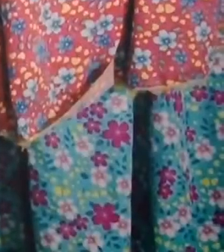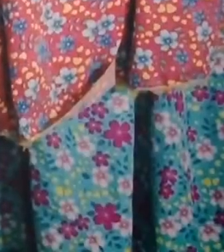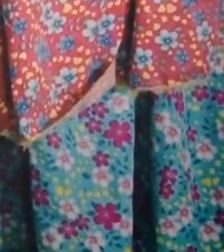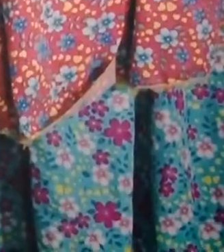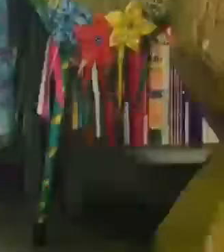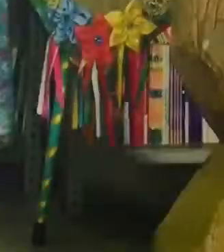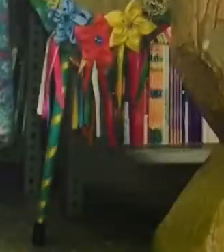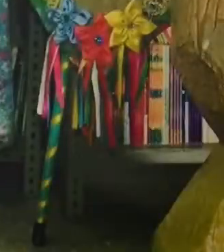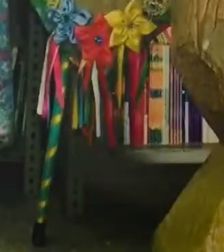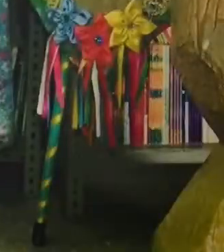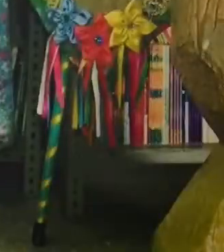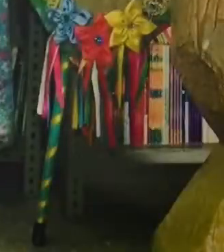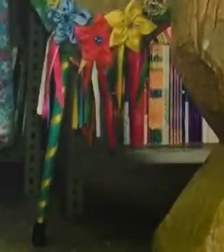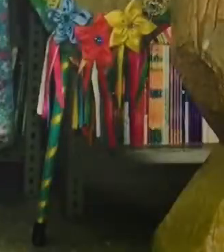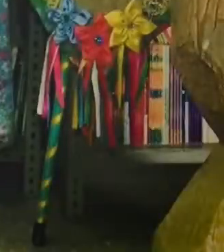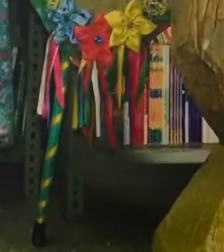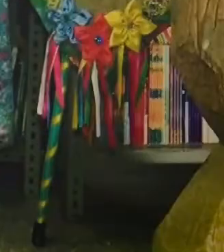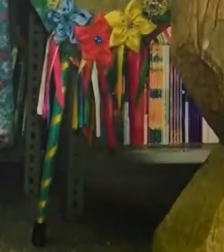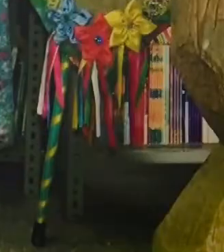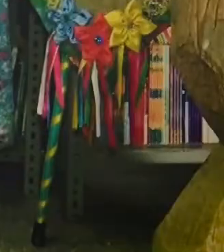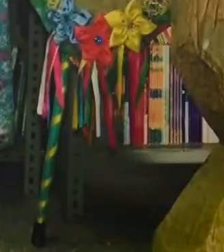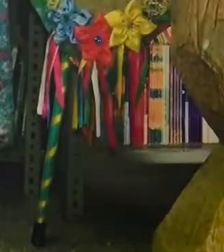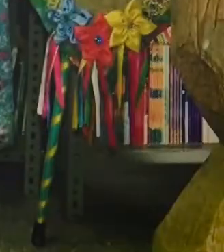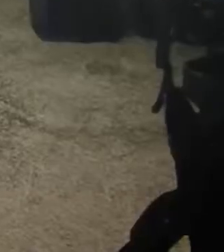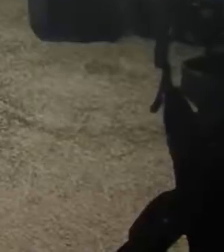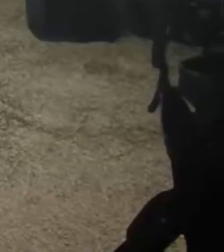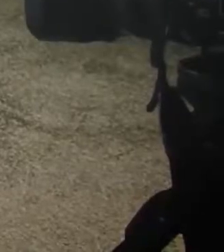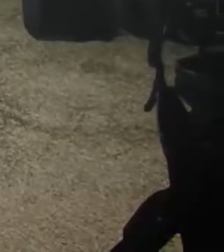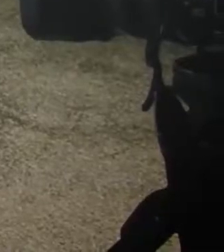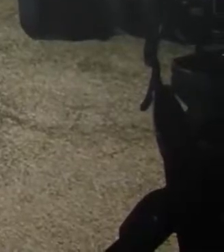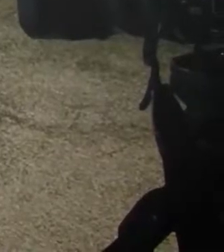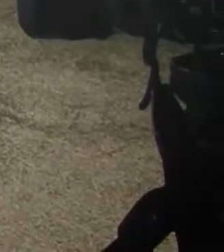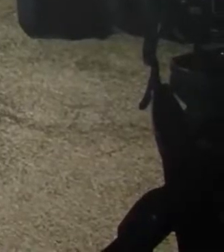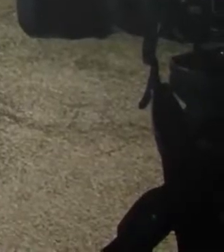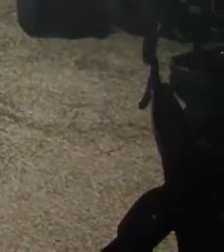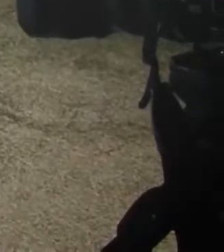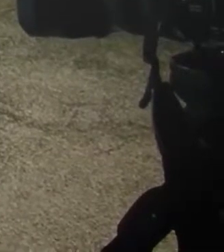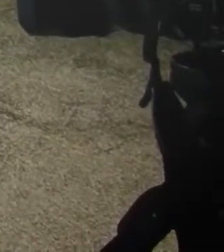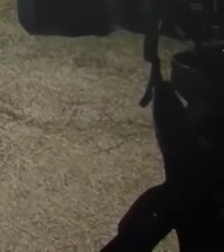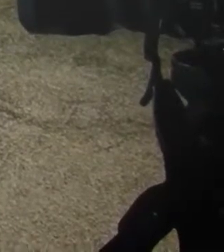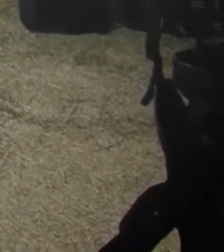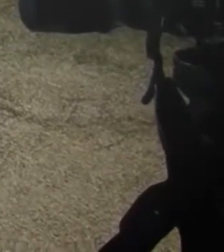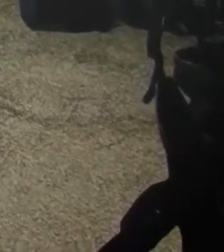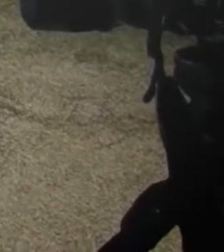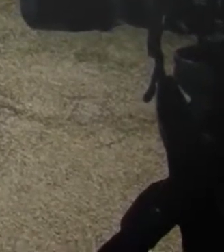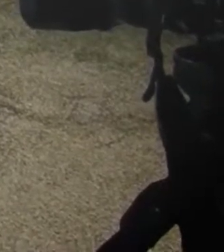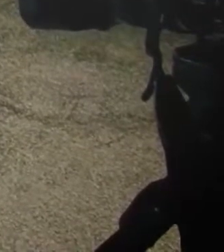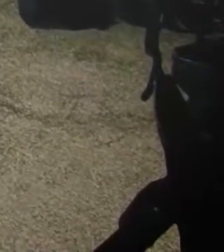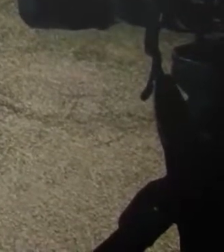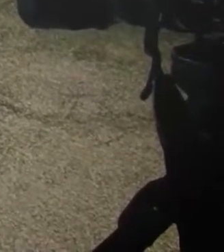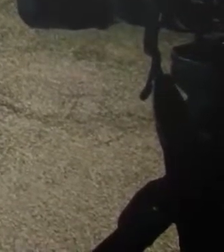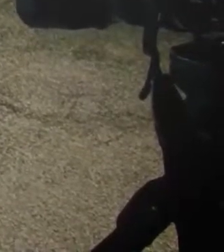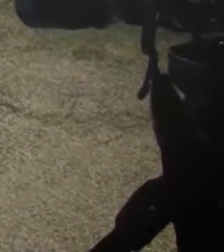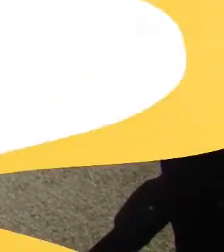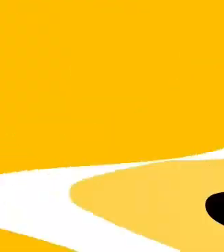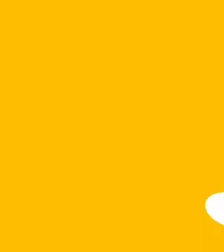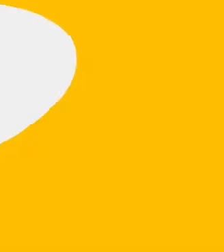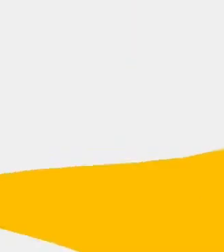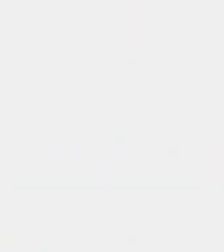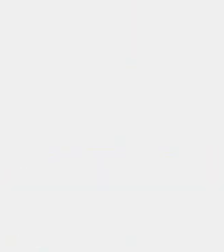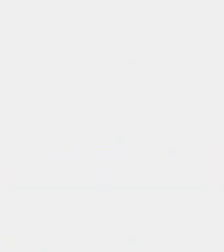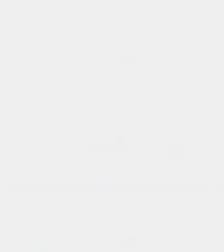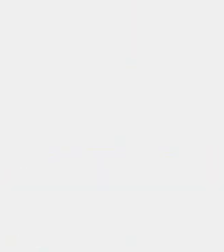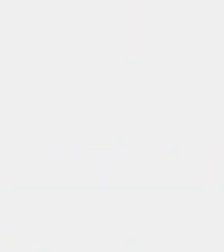século, né? Semestre dá valor à nossa cultura. Eu vou deixar para meus filhos, meus netos, para que não acabe a tradição, né?